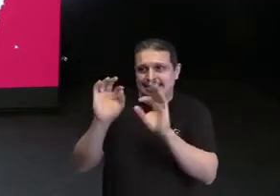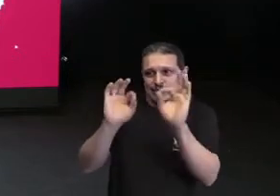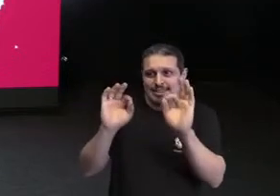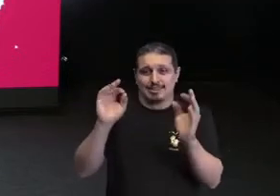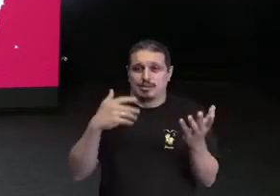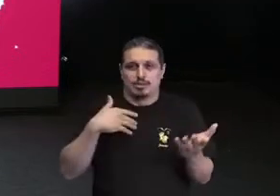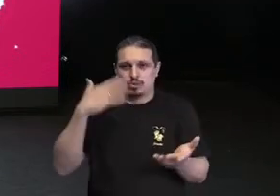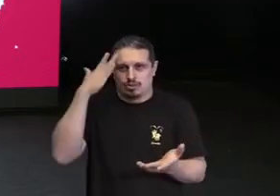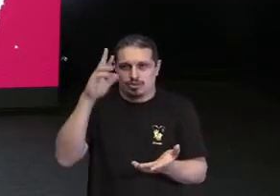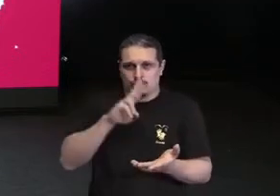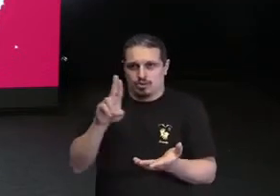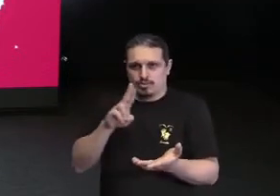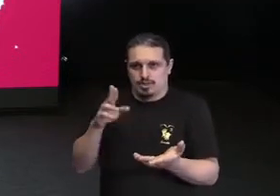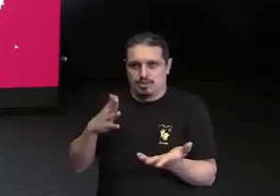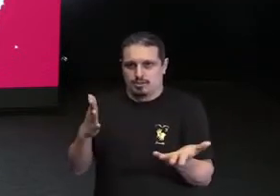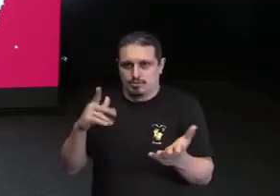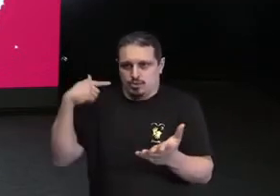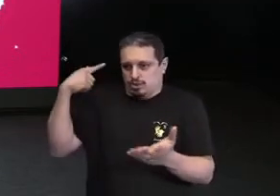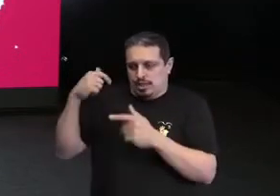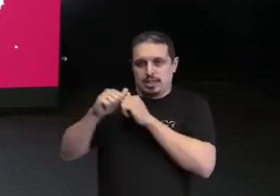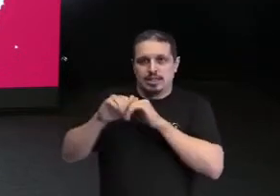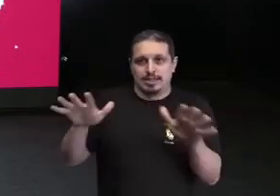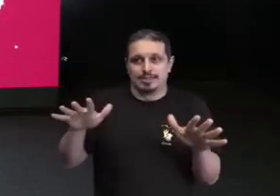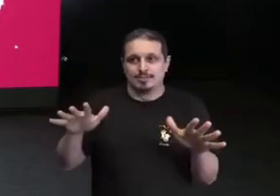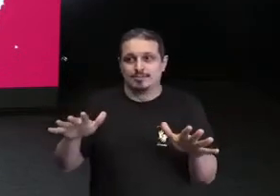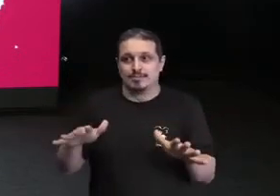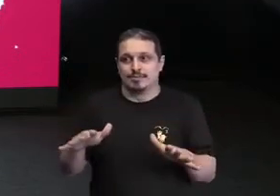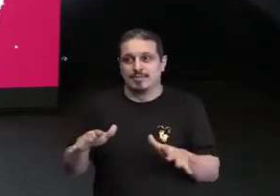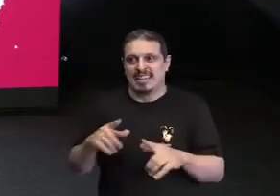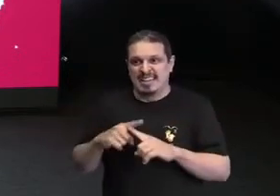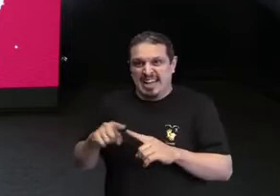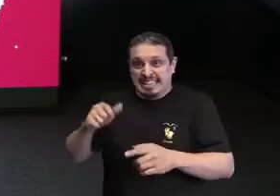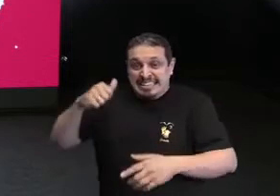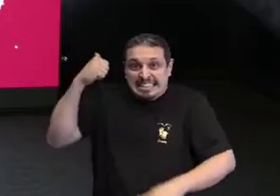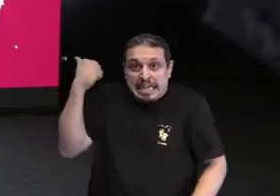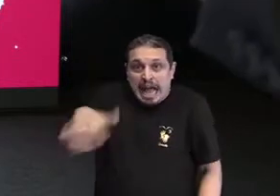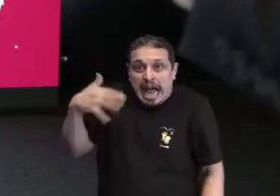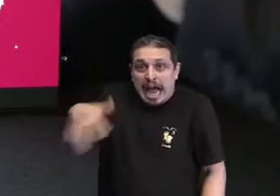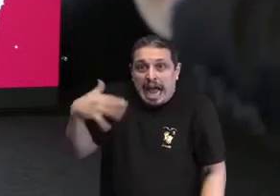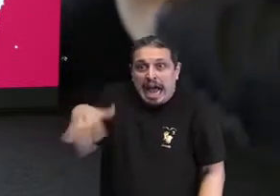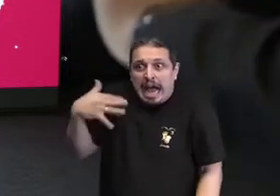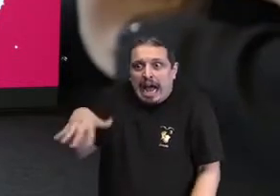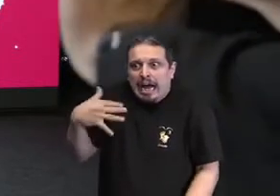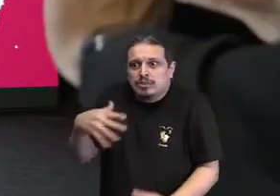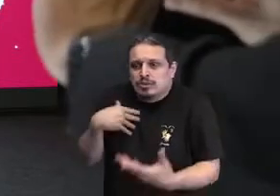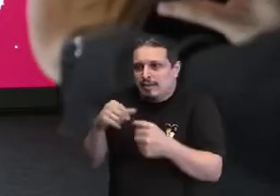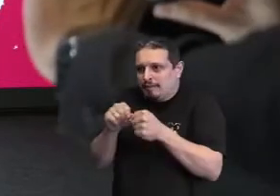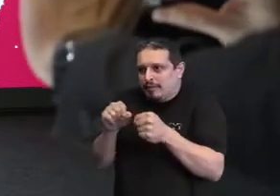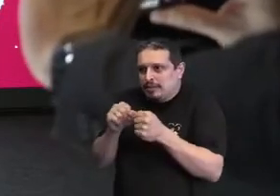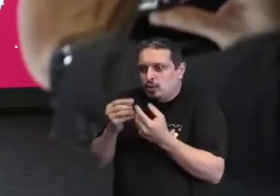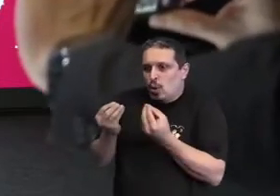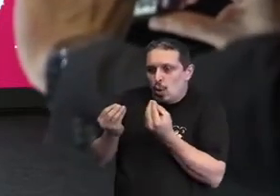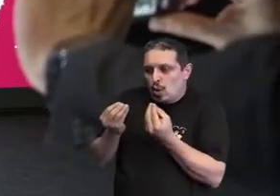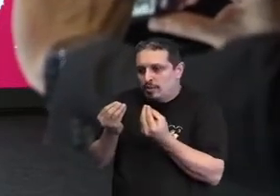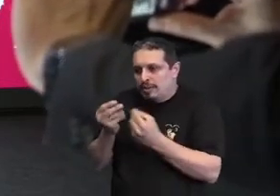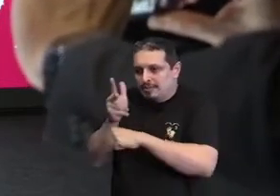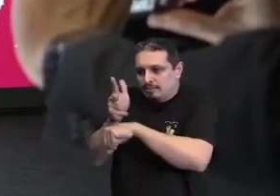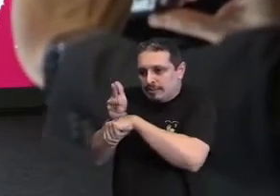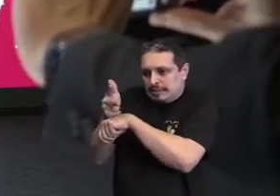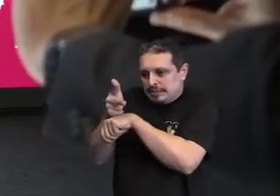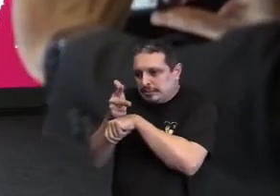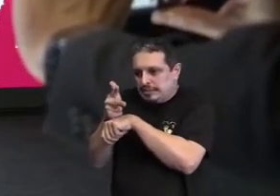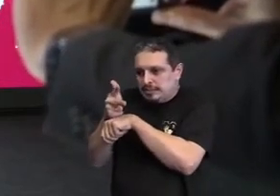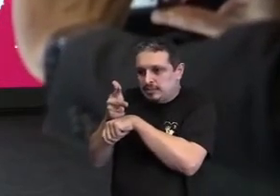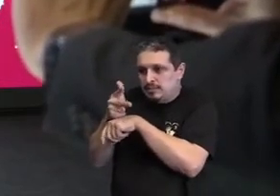Que é onde a gente montava os vídeos. E era muito caro isso, gente. Porque eu fazia meus filmes, meus filminhos na favela, e mandava para as produtoras e